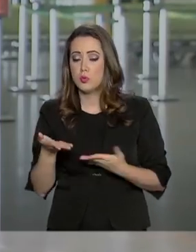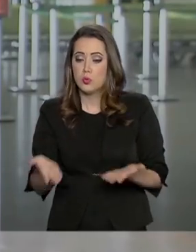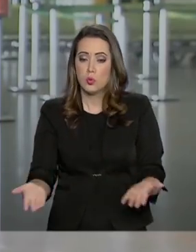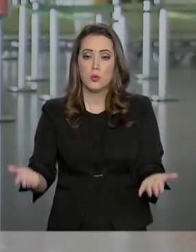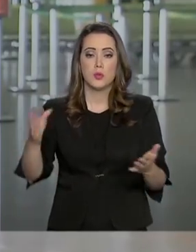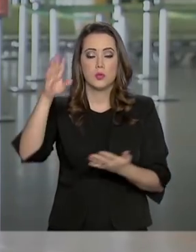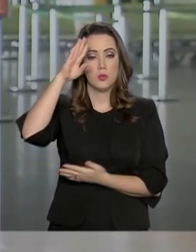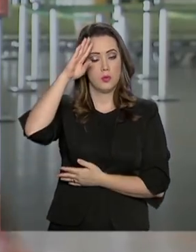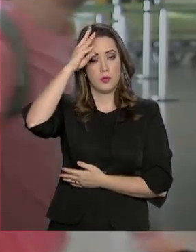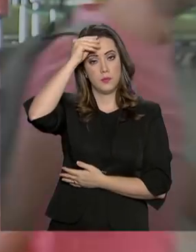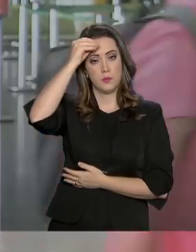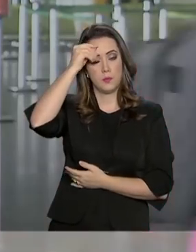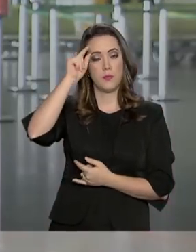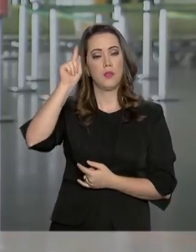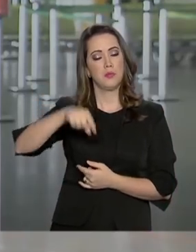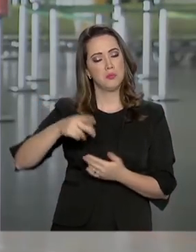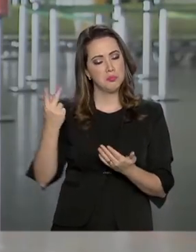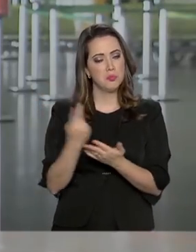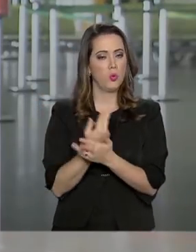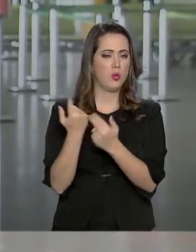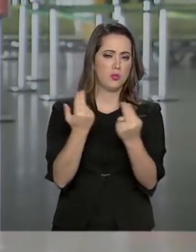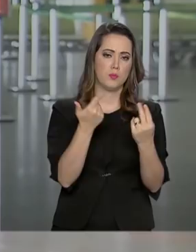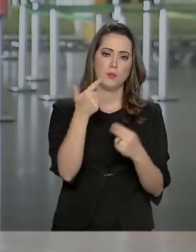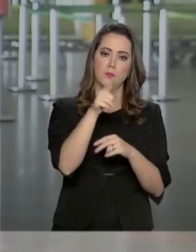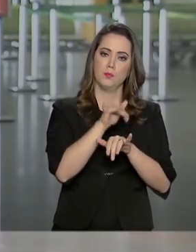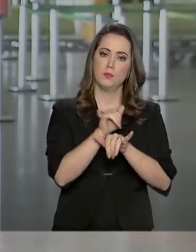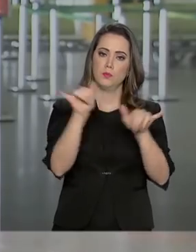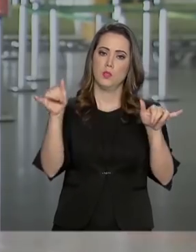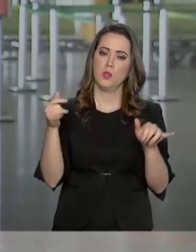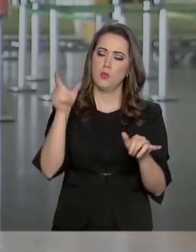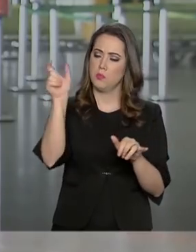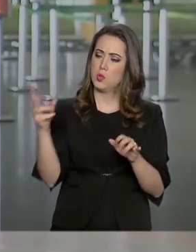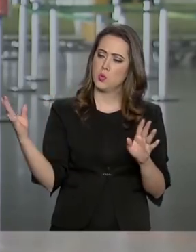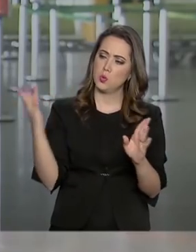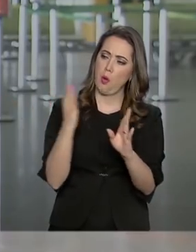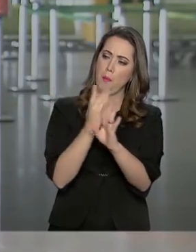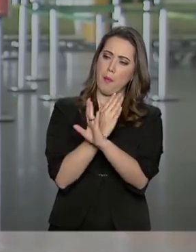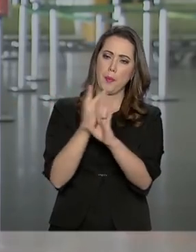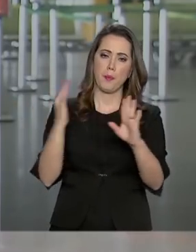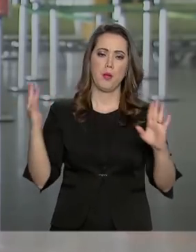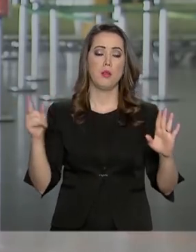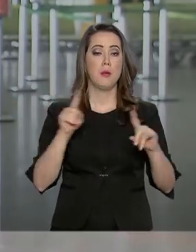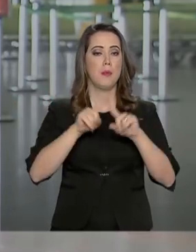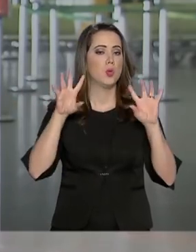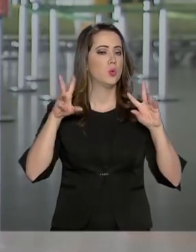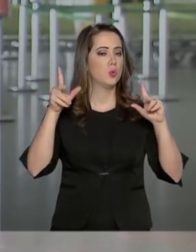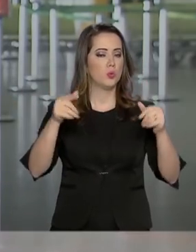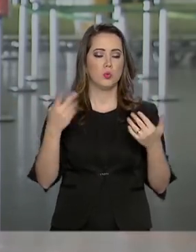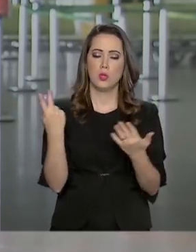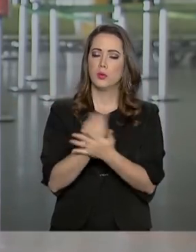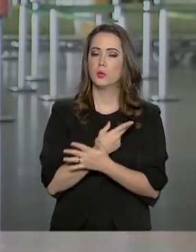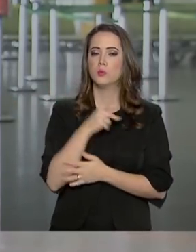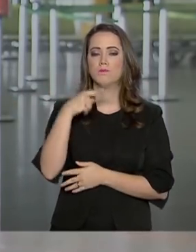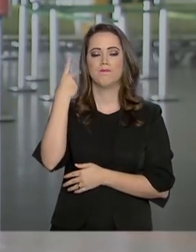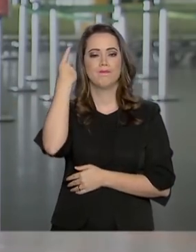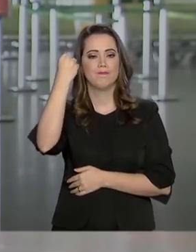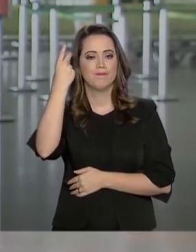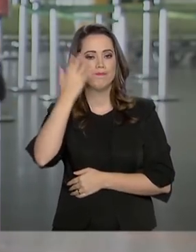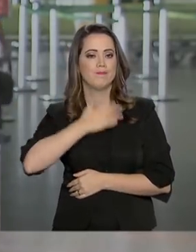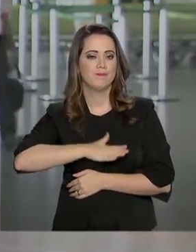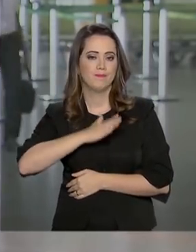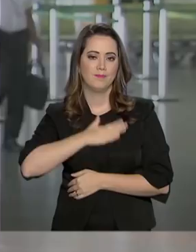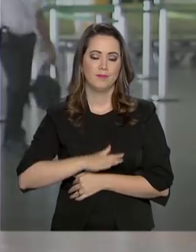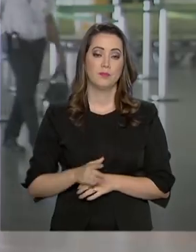quarta-feira de cinzas, deve ser assim em todos os aeroportos. Muita movimentação, mas por enquanto, tudo ocorrendo de forma tranquila.